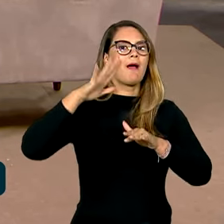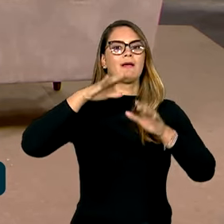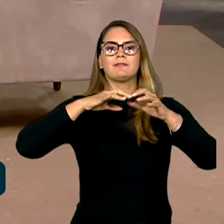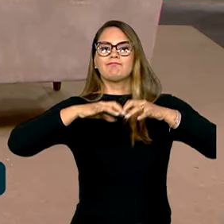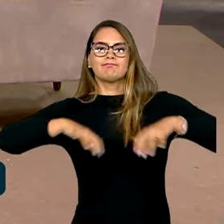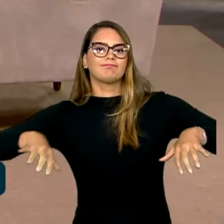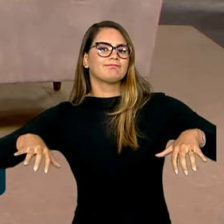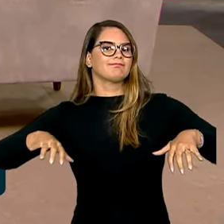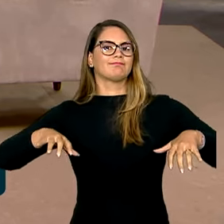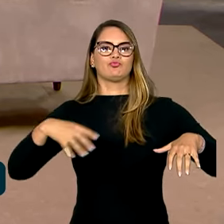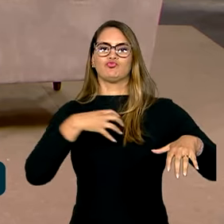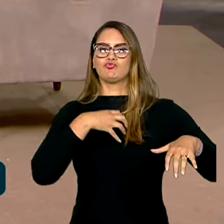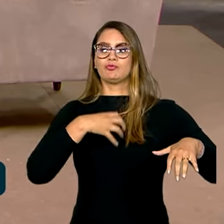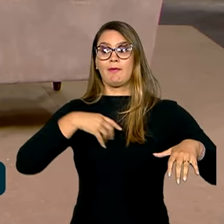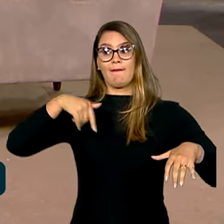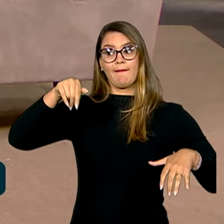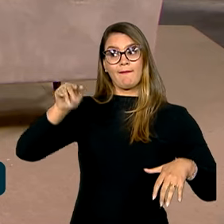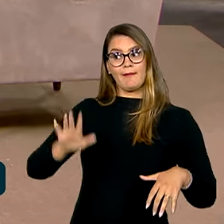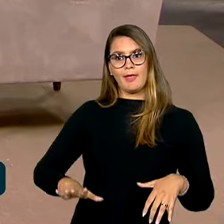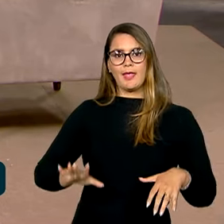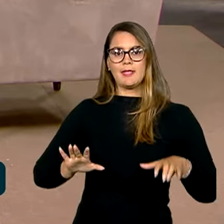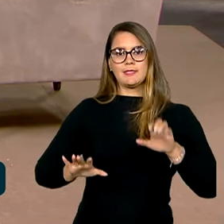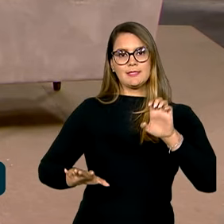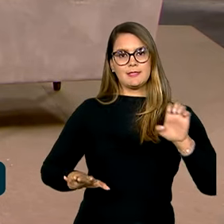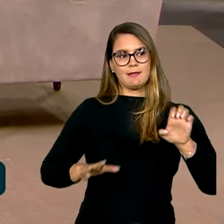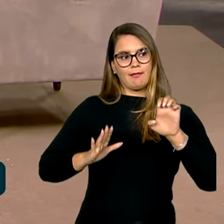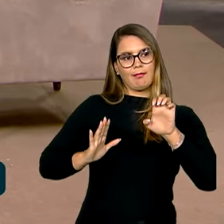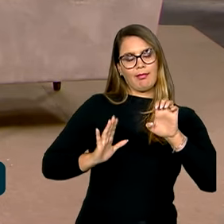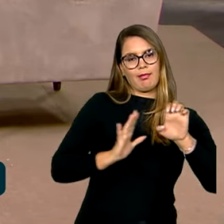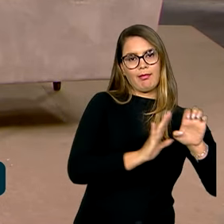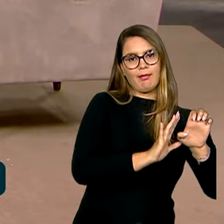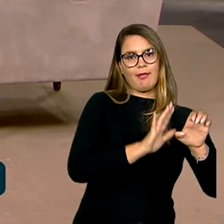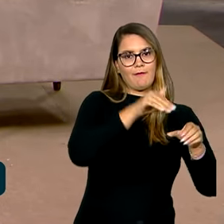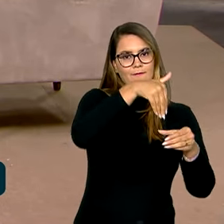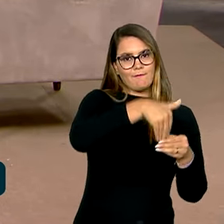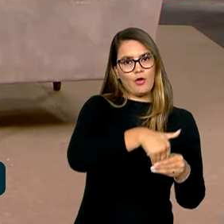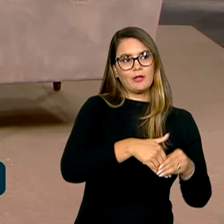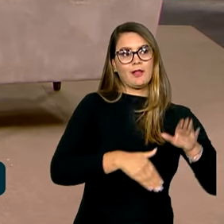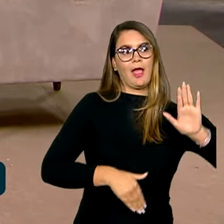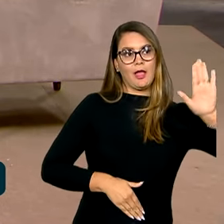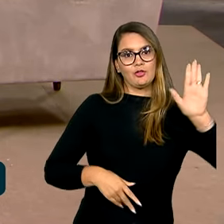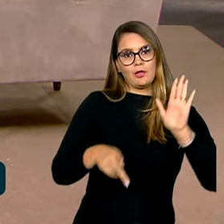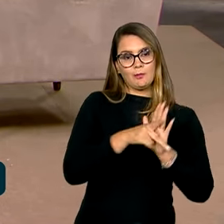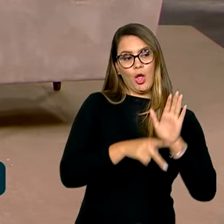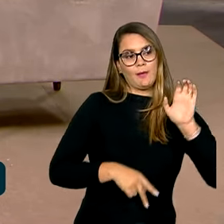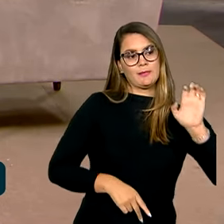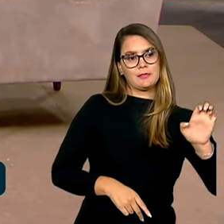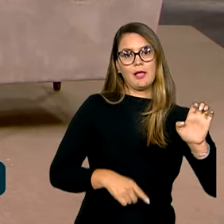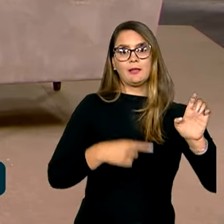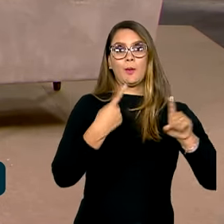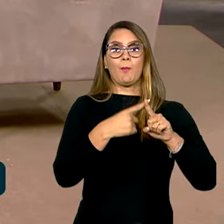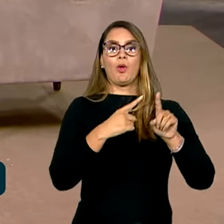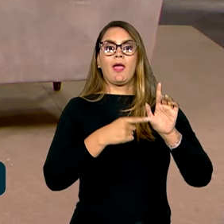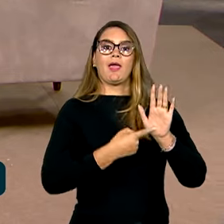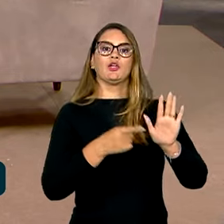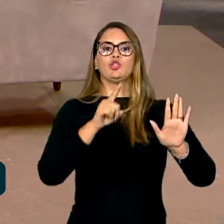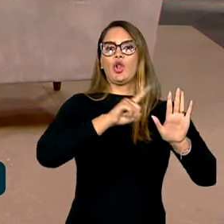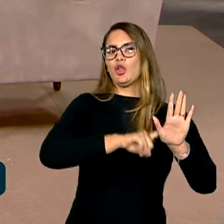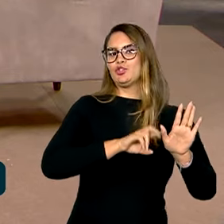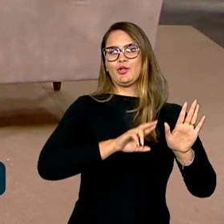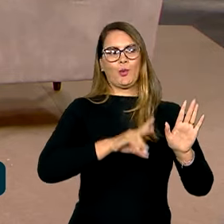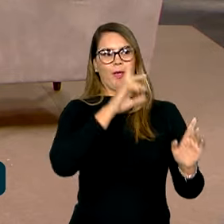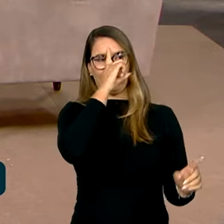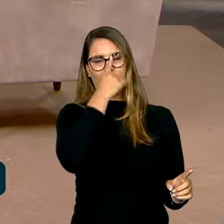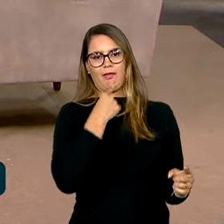polos, de uma forma que quem é mais de esquerda vai votar no candidato de esquerda por ideologia, por identidade,